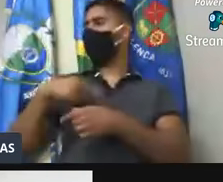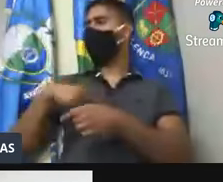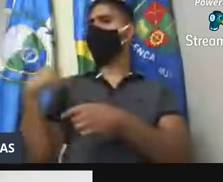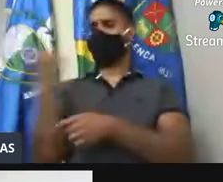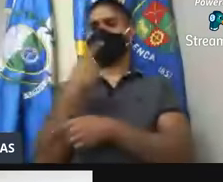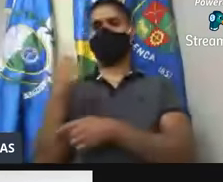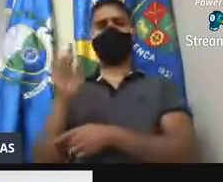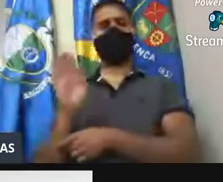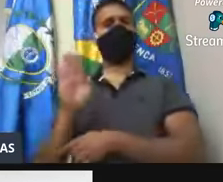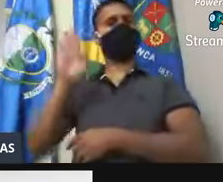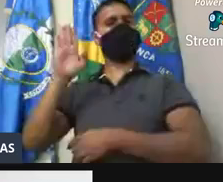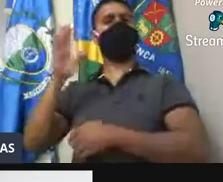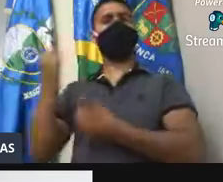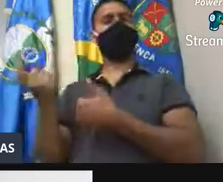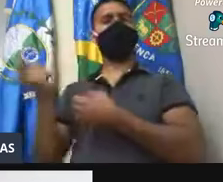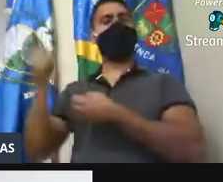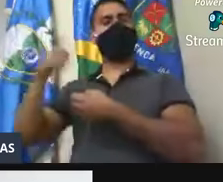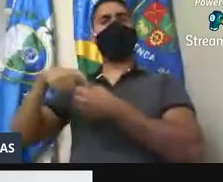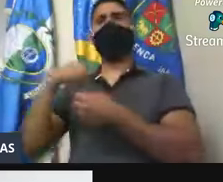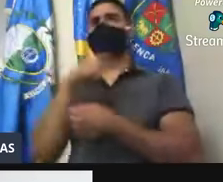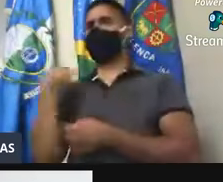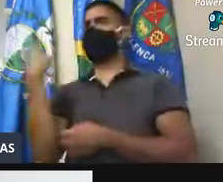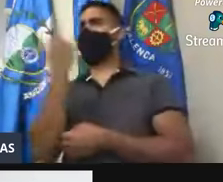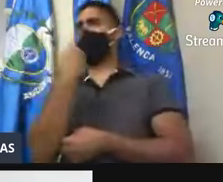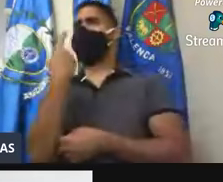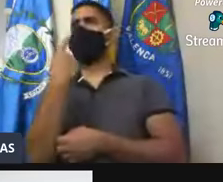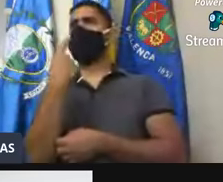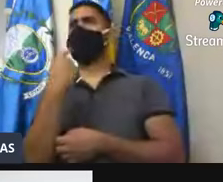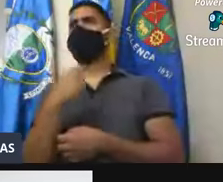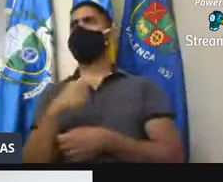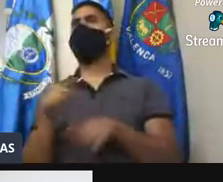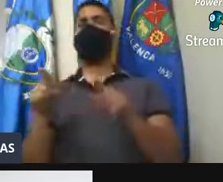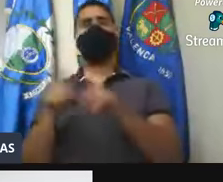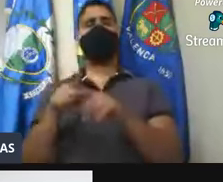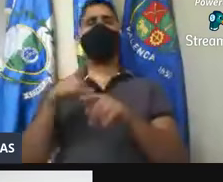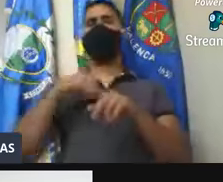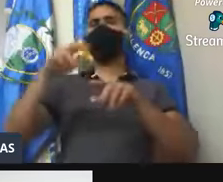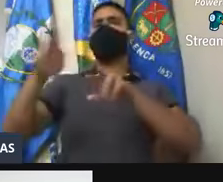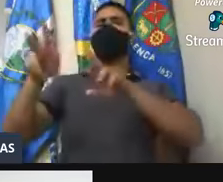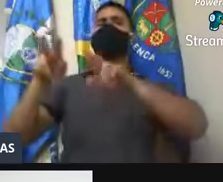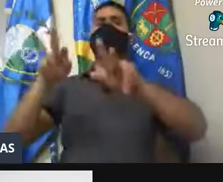à reeleição, todos aqui, junto com um monte de